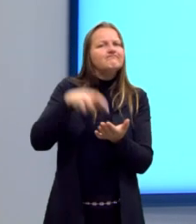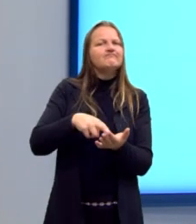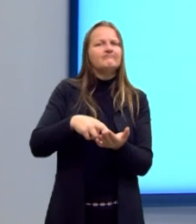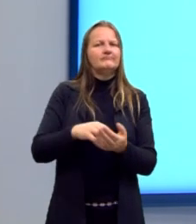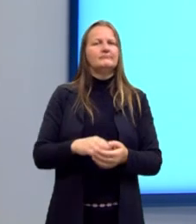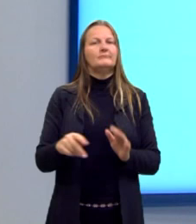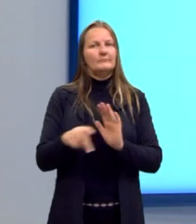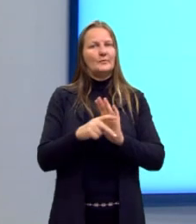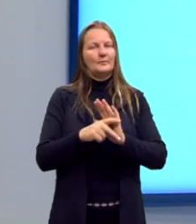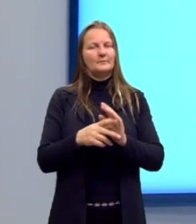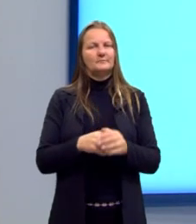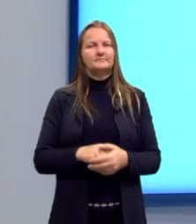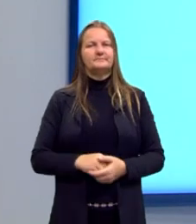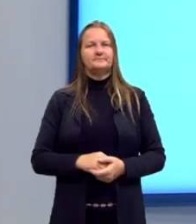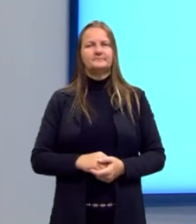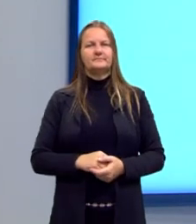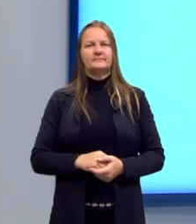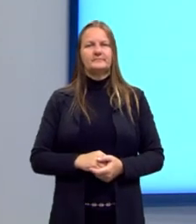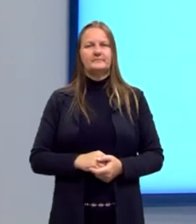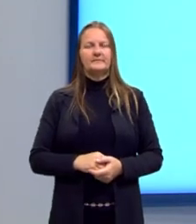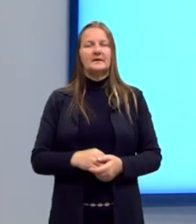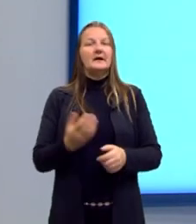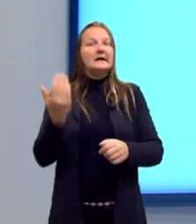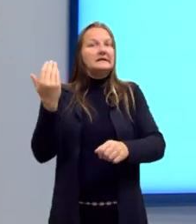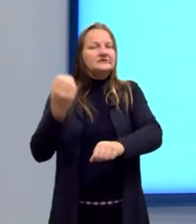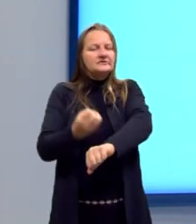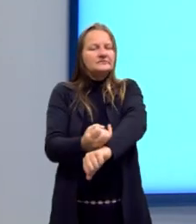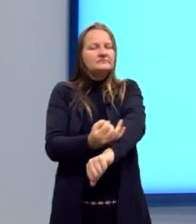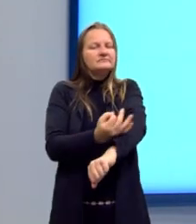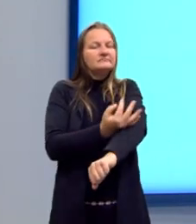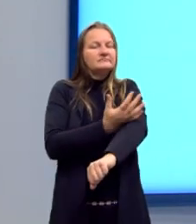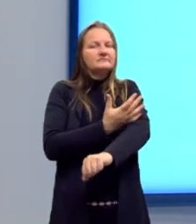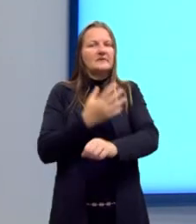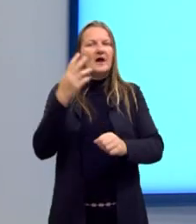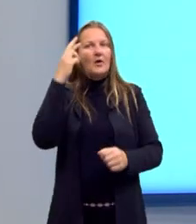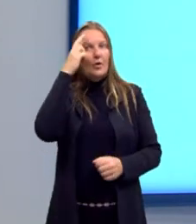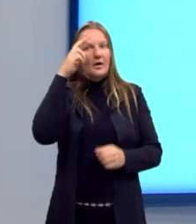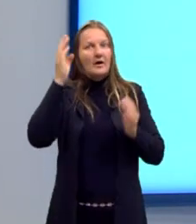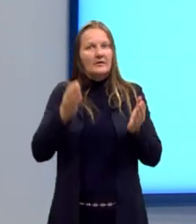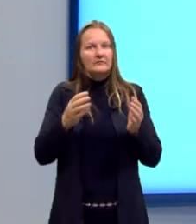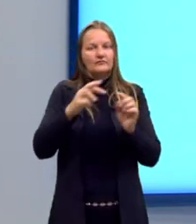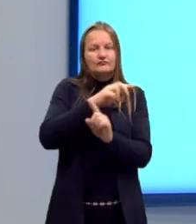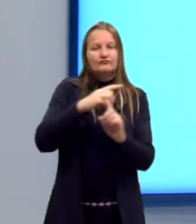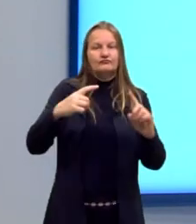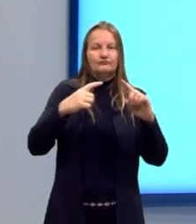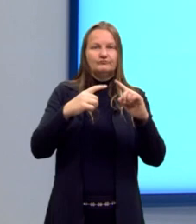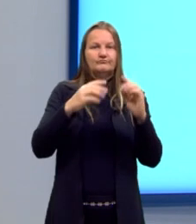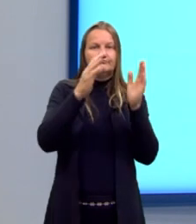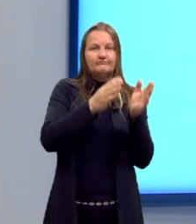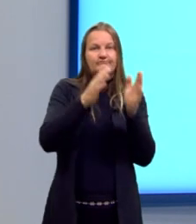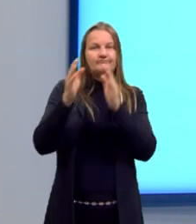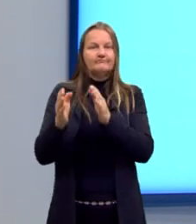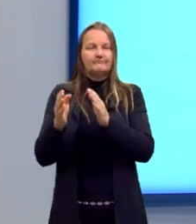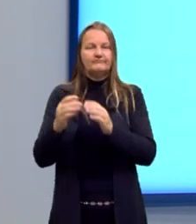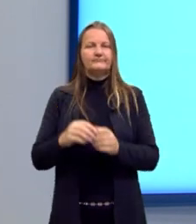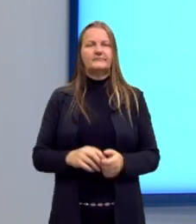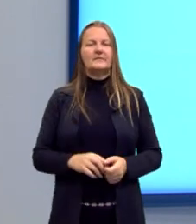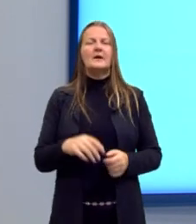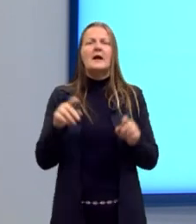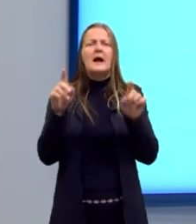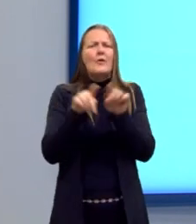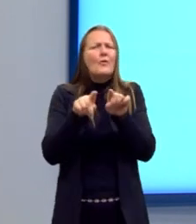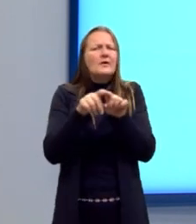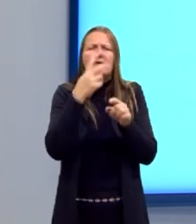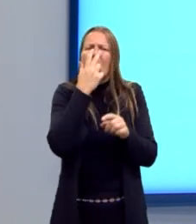importa mais a razão do que a emoção. Antes era emoção, agora é a razão. Retrato fidedigno da realidade. Então